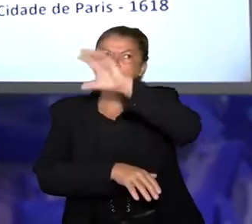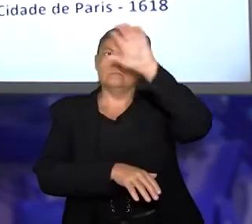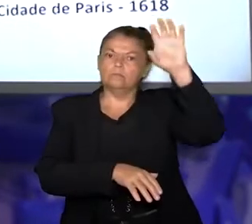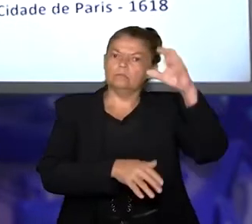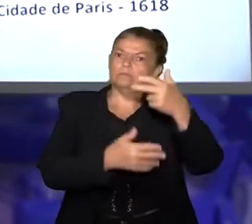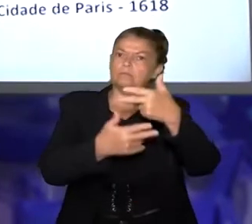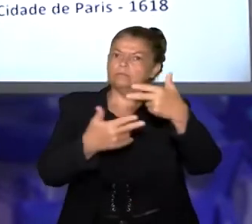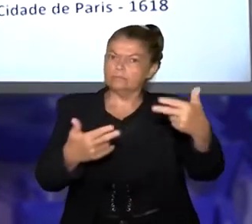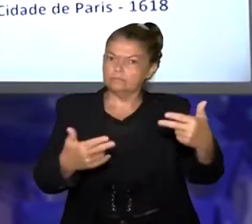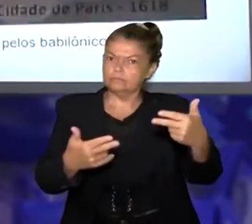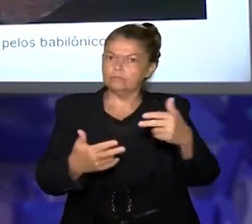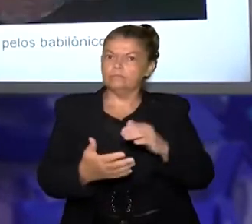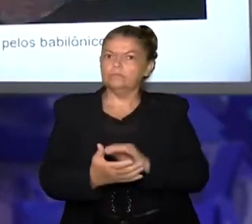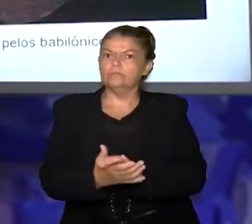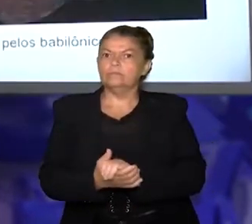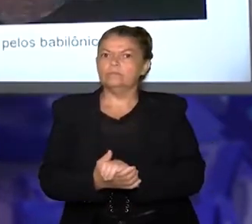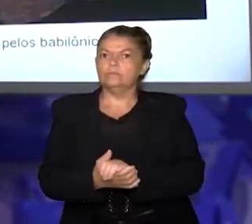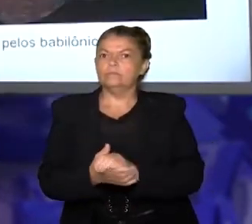Vamos ver aqui.